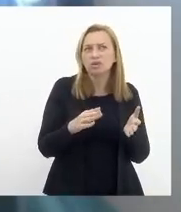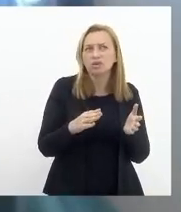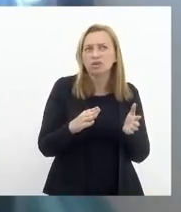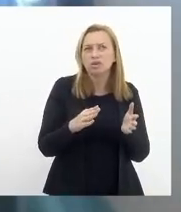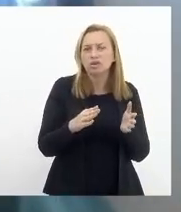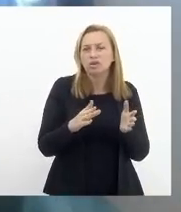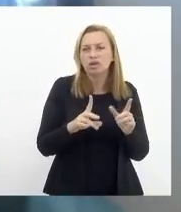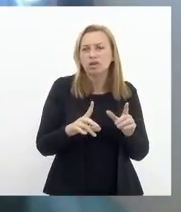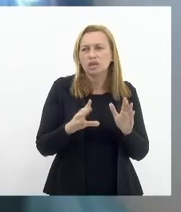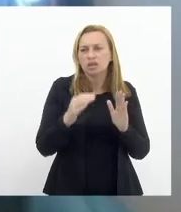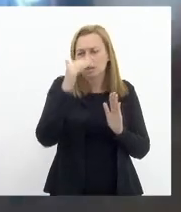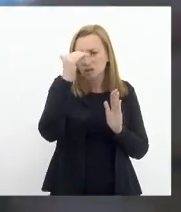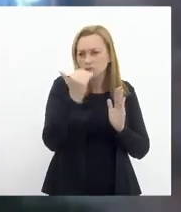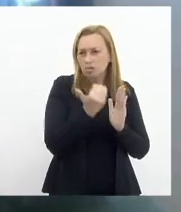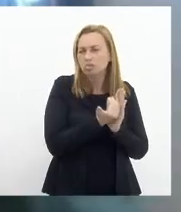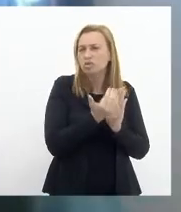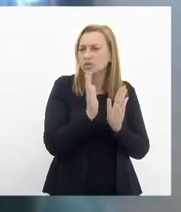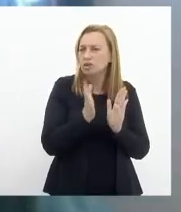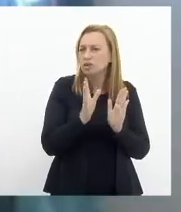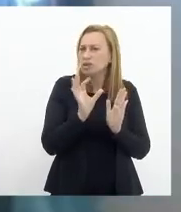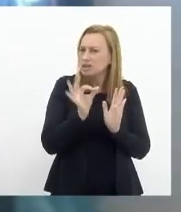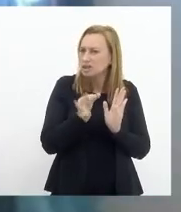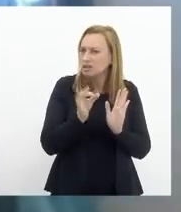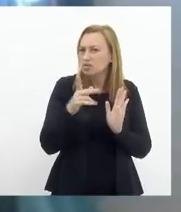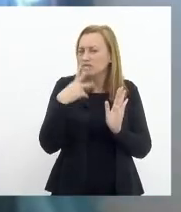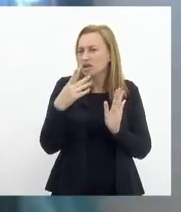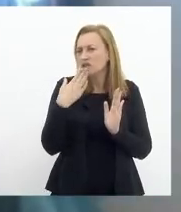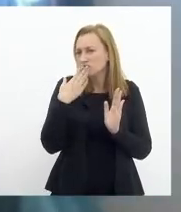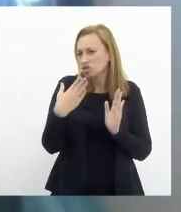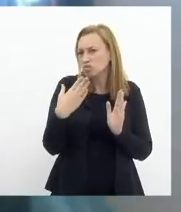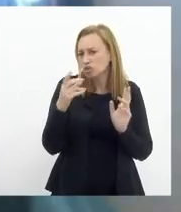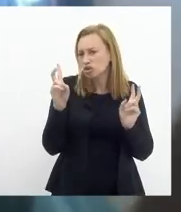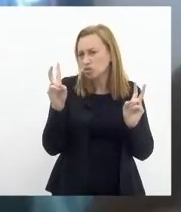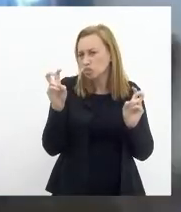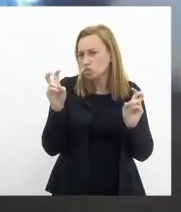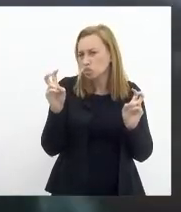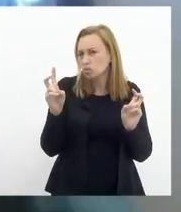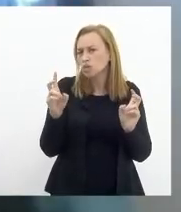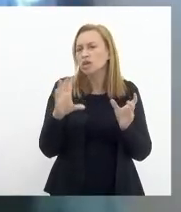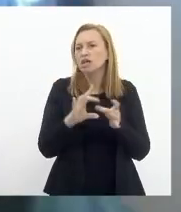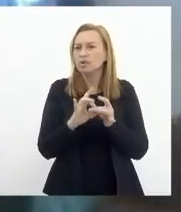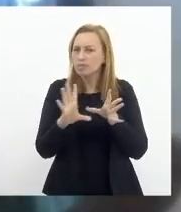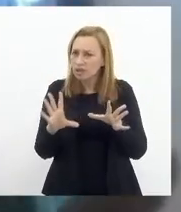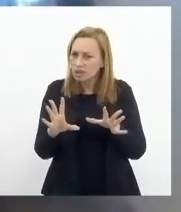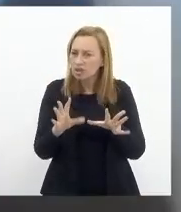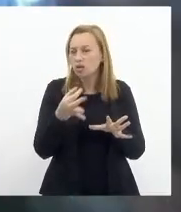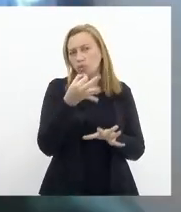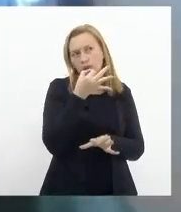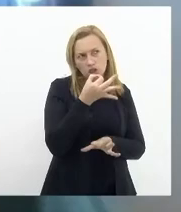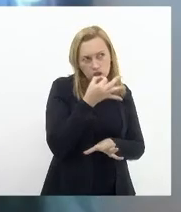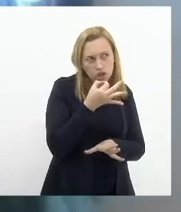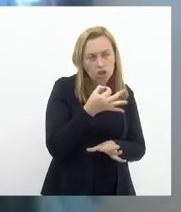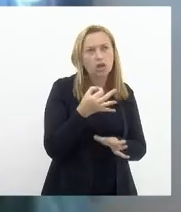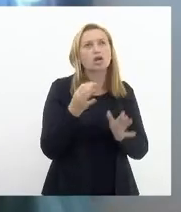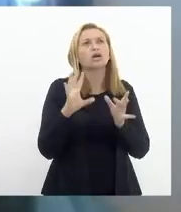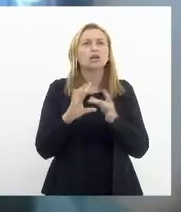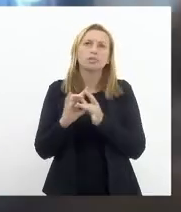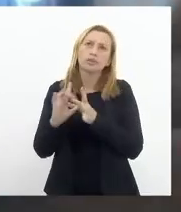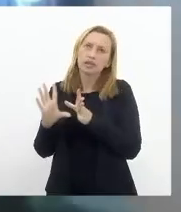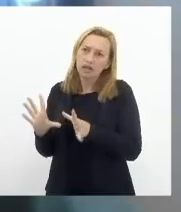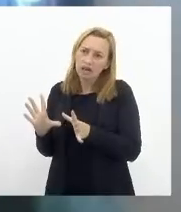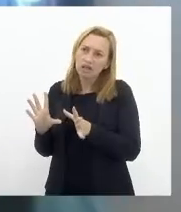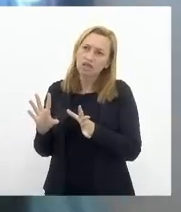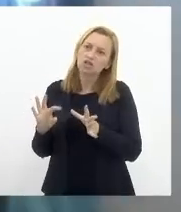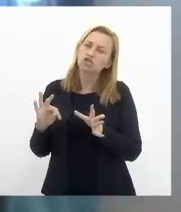ela exatamente abrange esse tipo de caso ela garante a liberdade de opinião a liberdade de cátedra